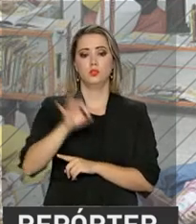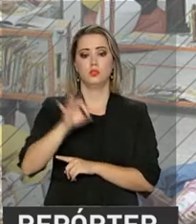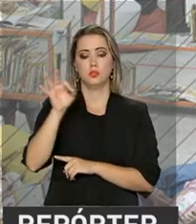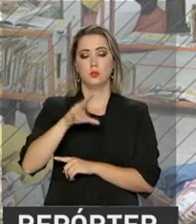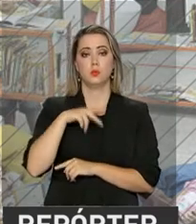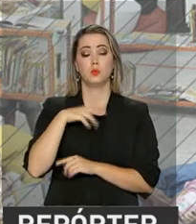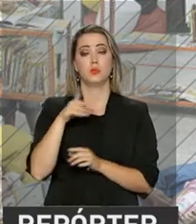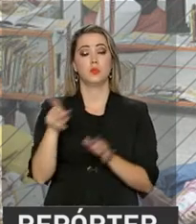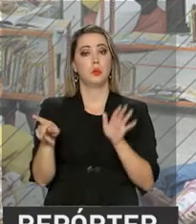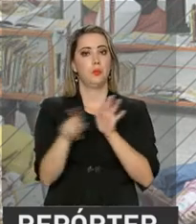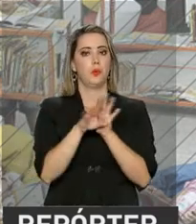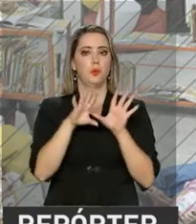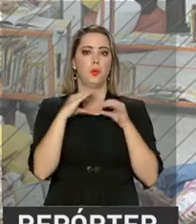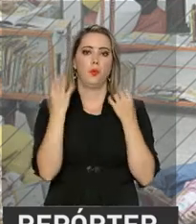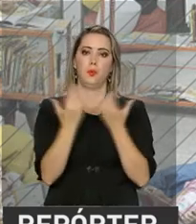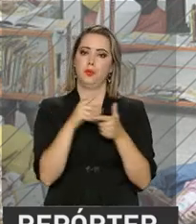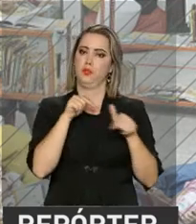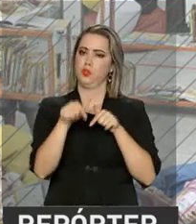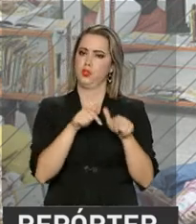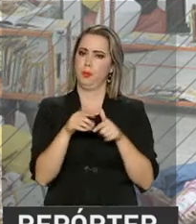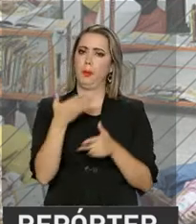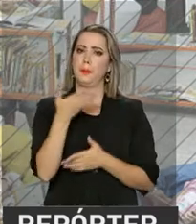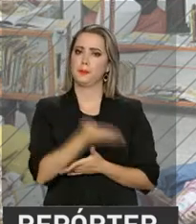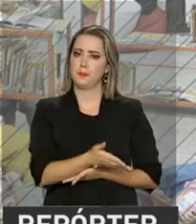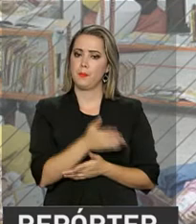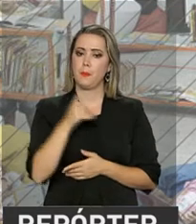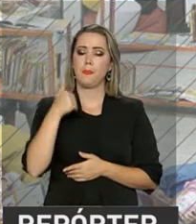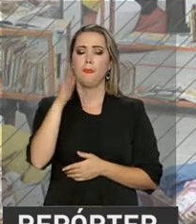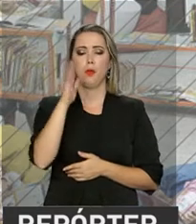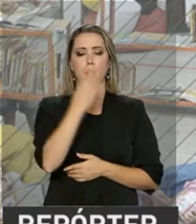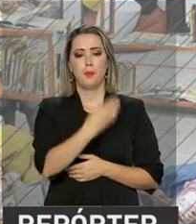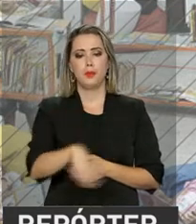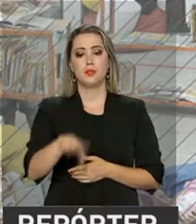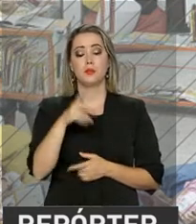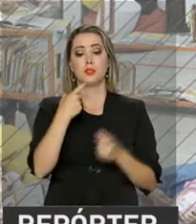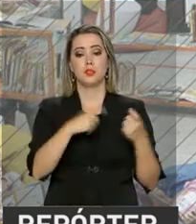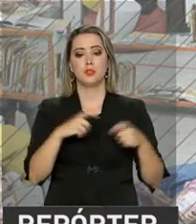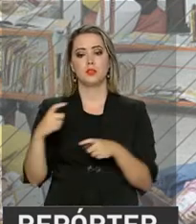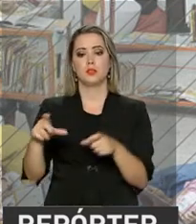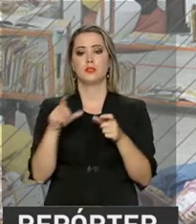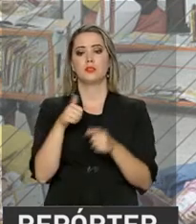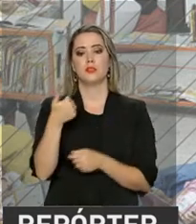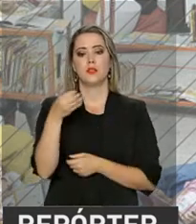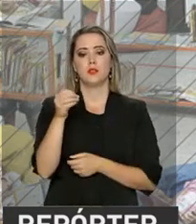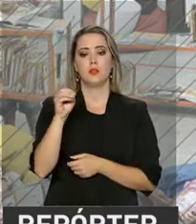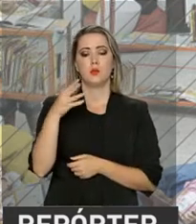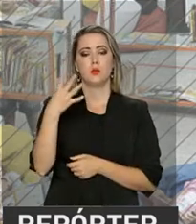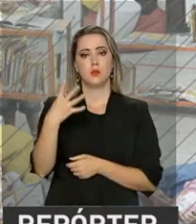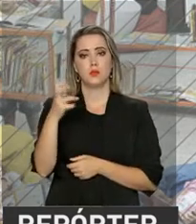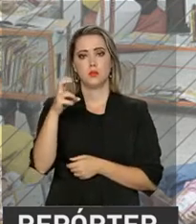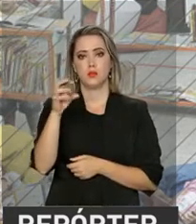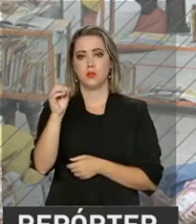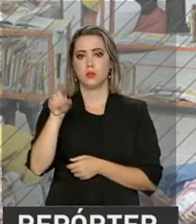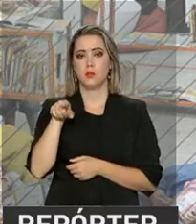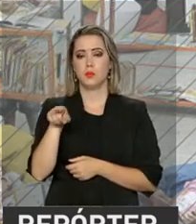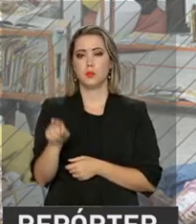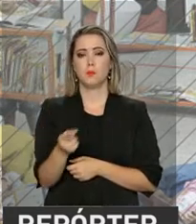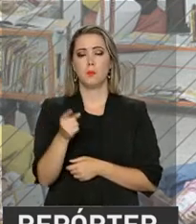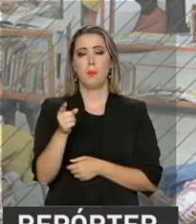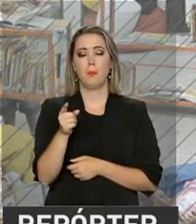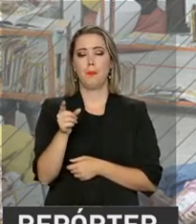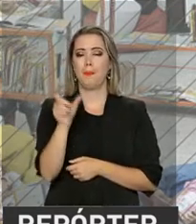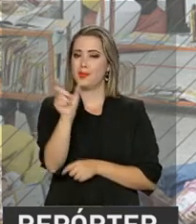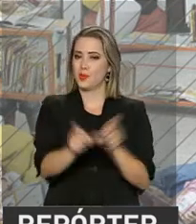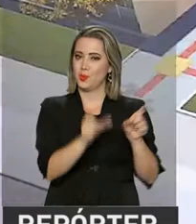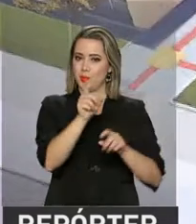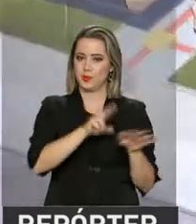comunidade. O levantamento revelou ainda que mais da metade dos centros recebem entre 100 e 450 pessoas